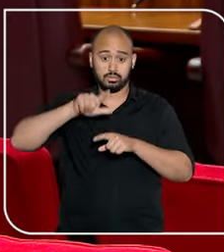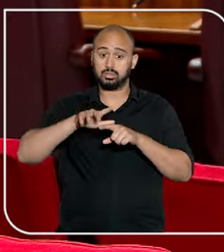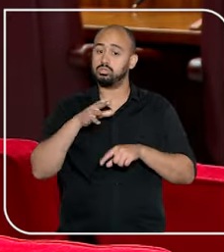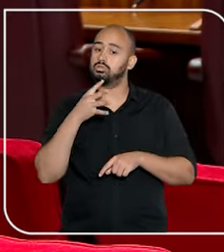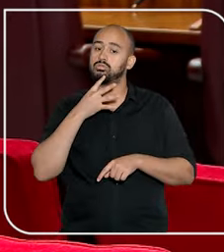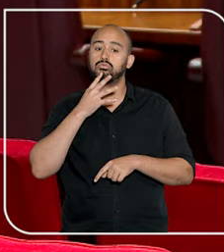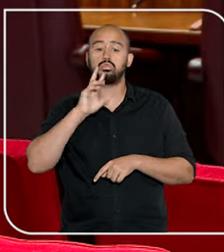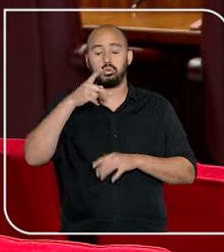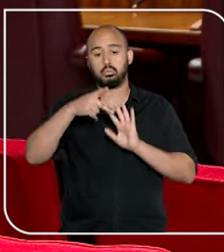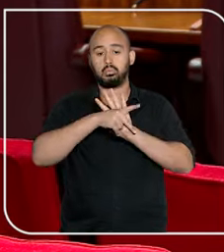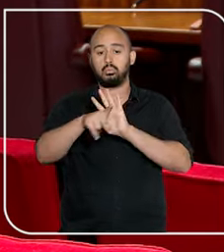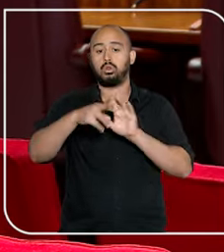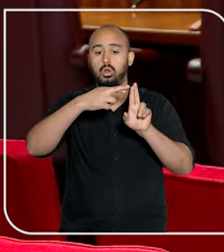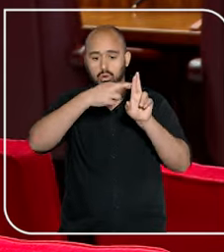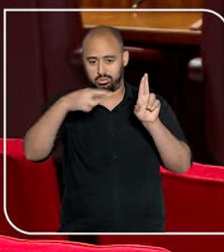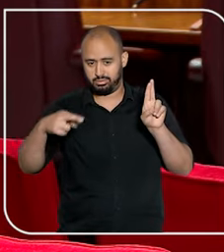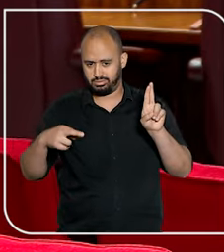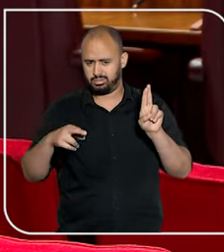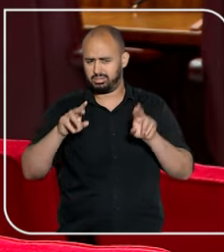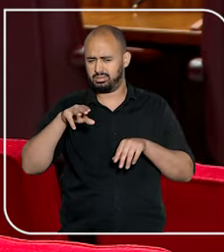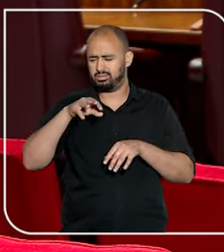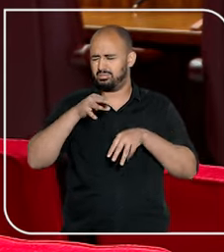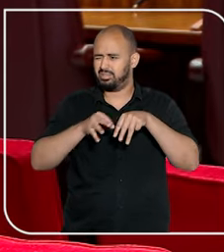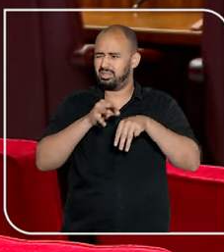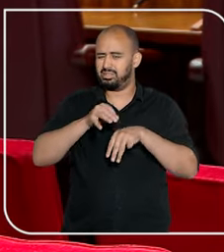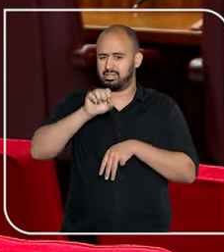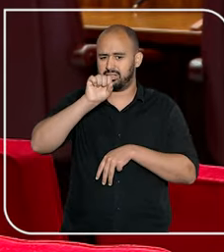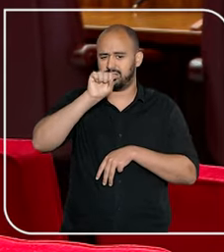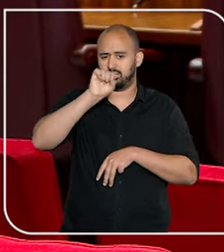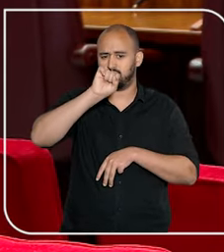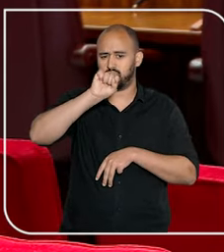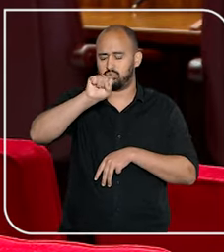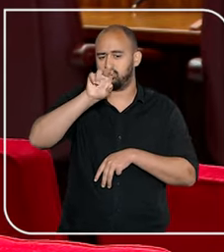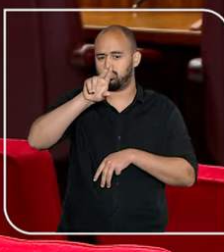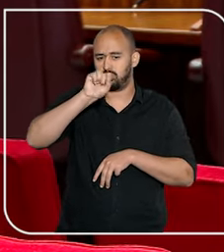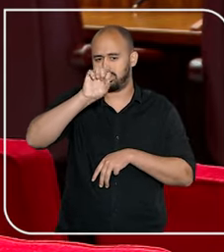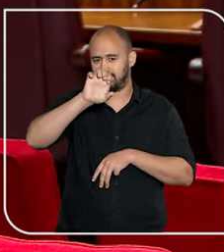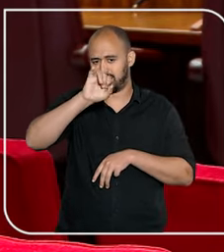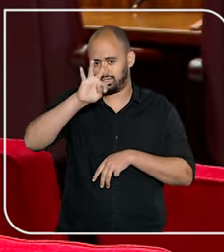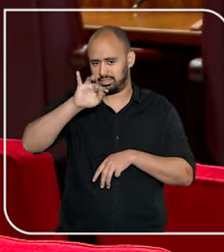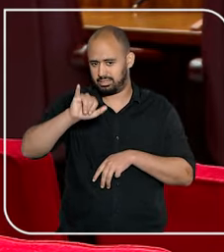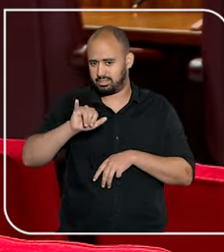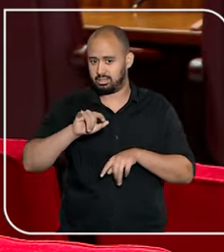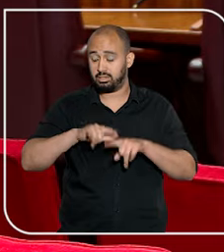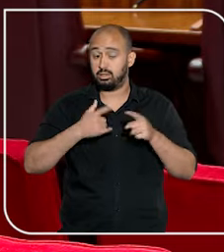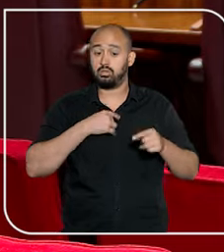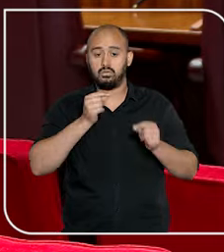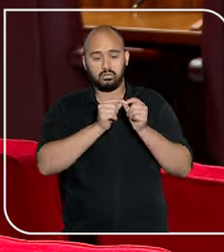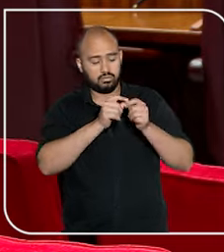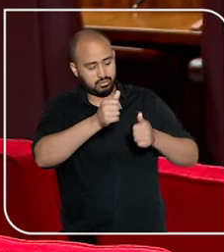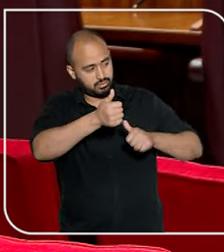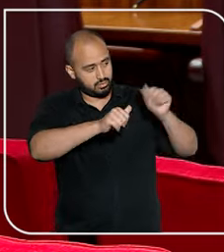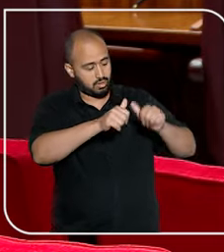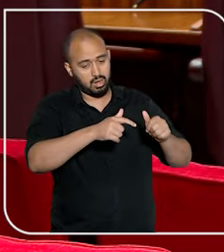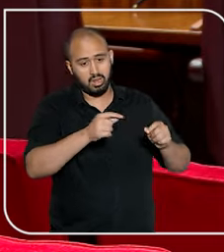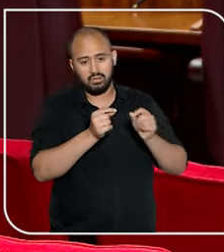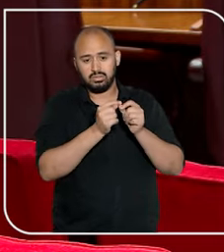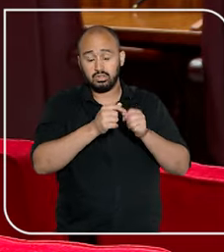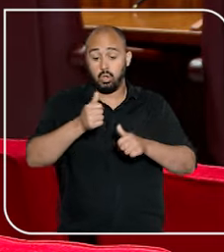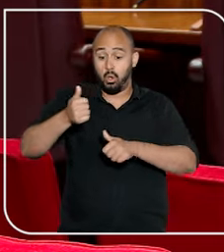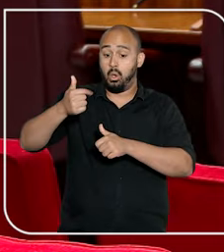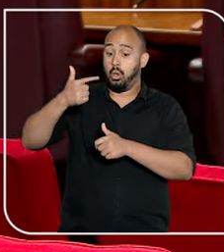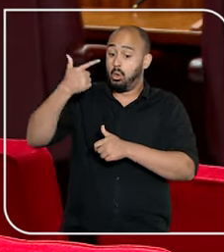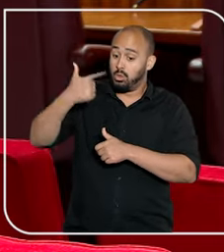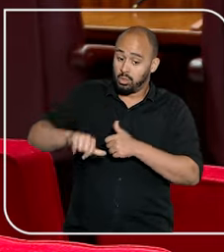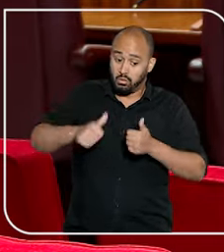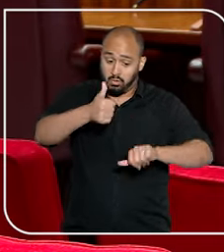foi conhecido pela então relatora, ministra Suzete Magalhães, já aposentada. A ministra entendeu que a análise do caso exigiria